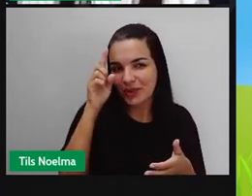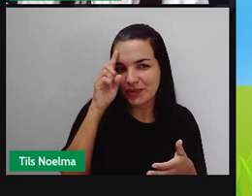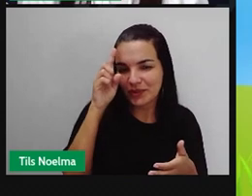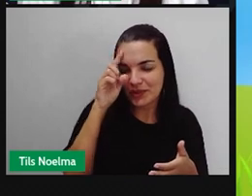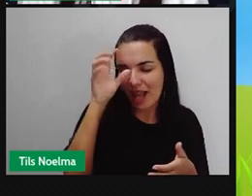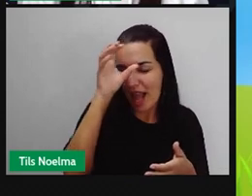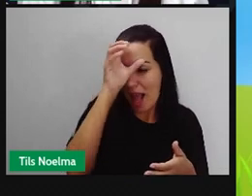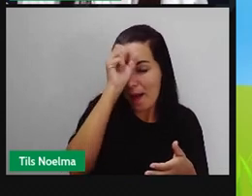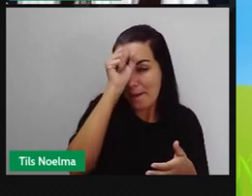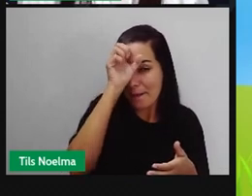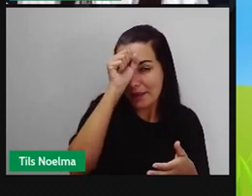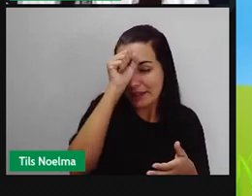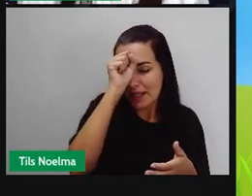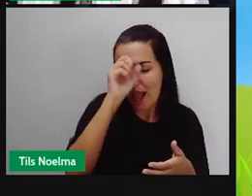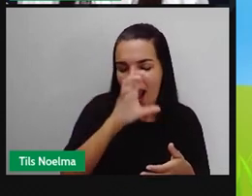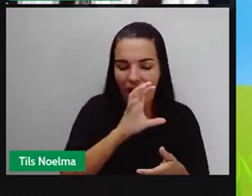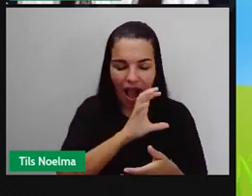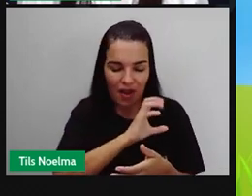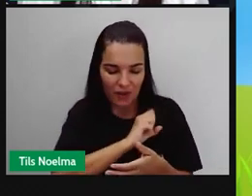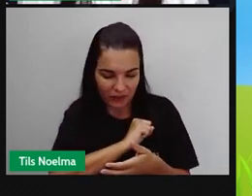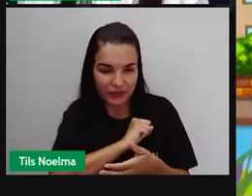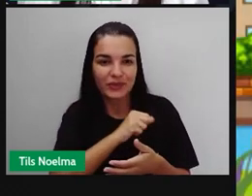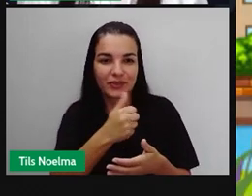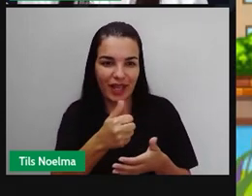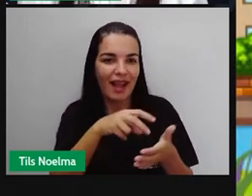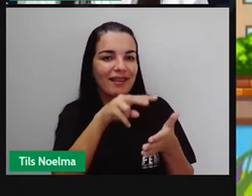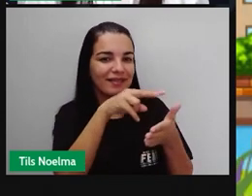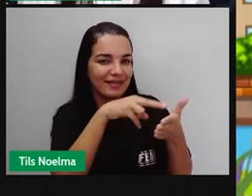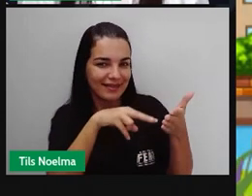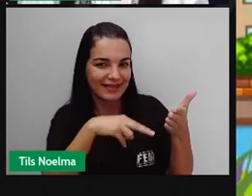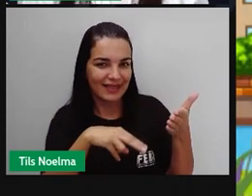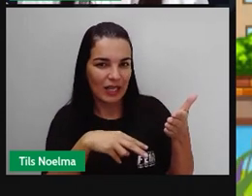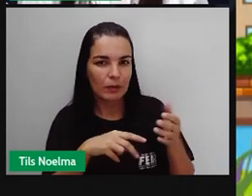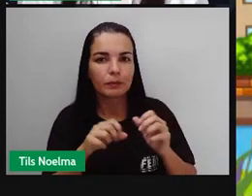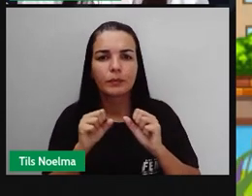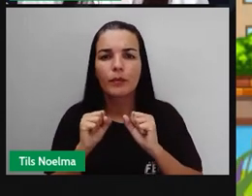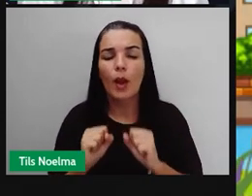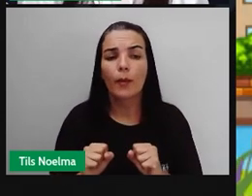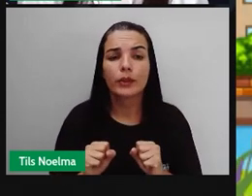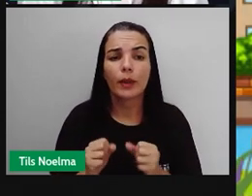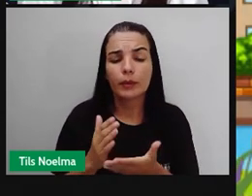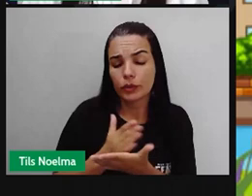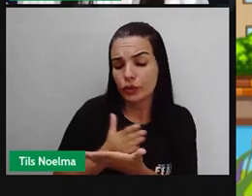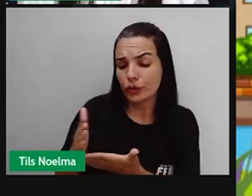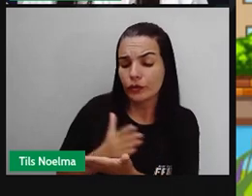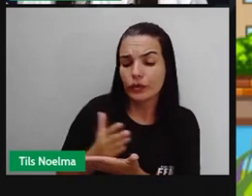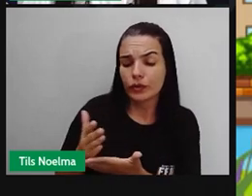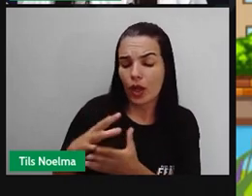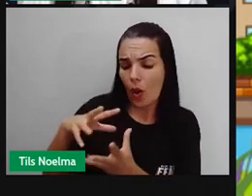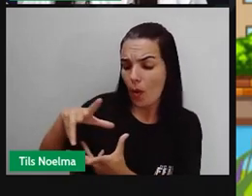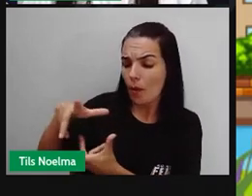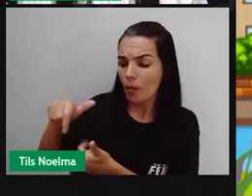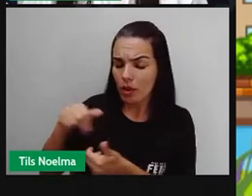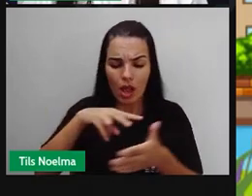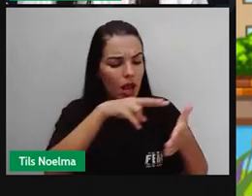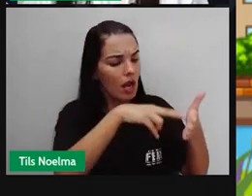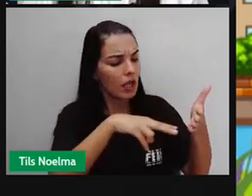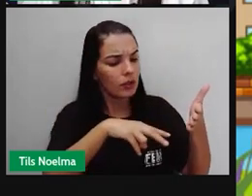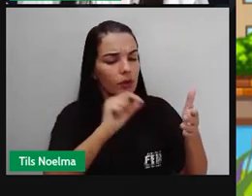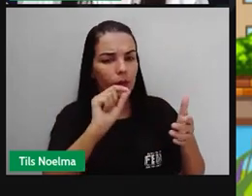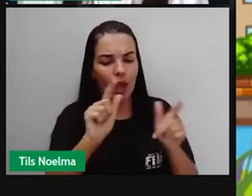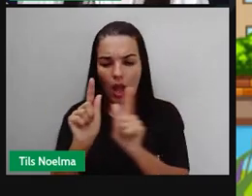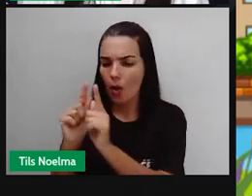aprendamos a gostar de ler. Podemos dividir o mundo da leitura em dois grandes grupos.